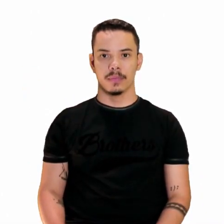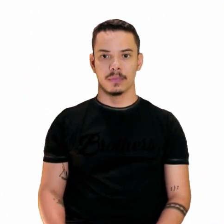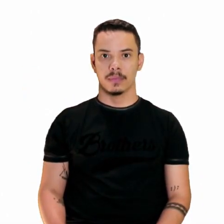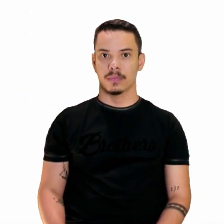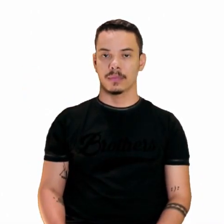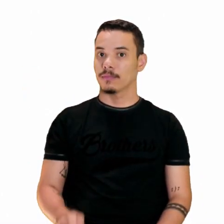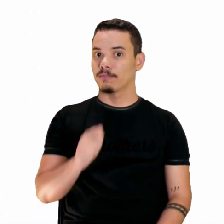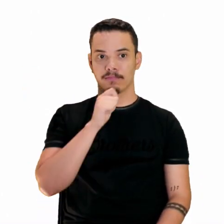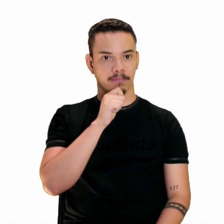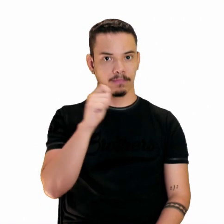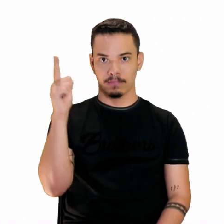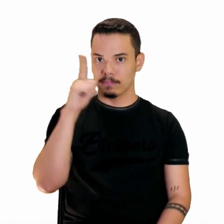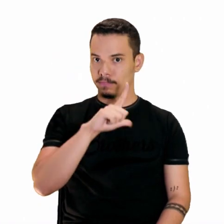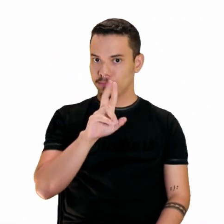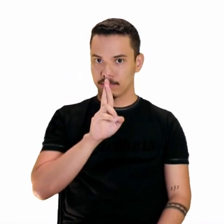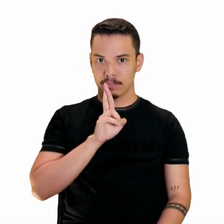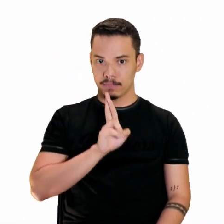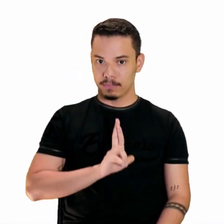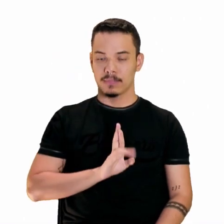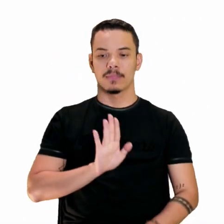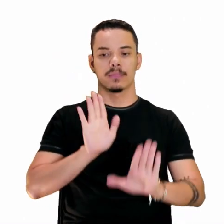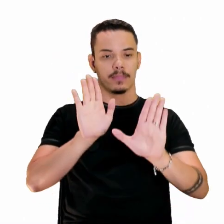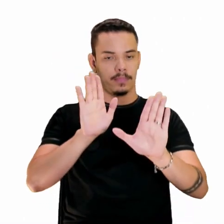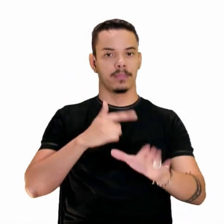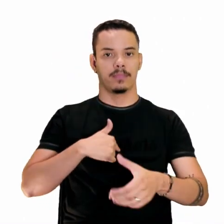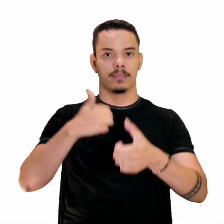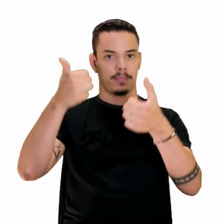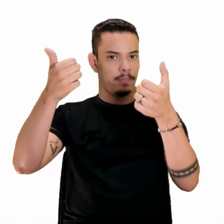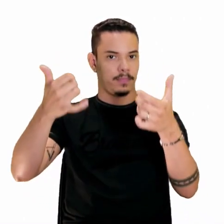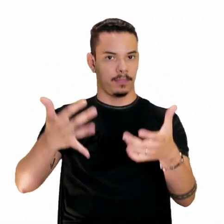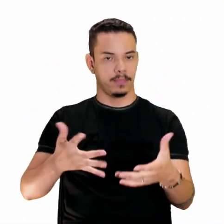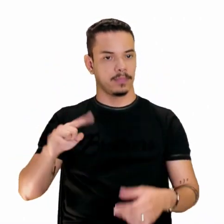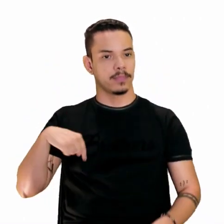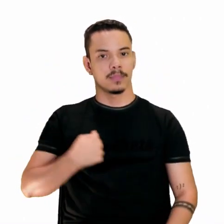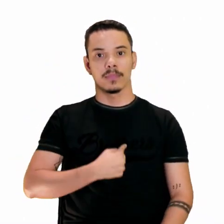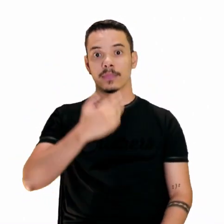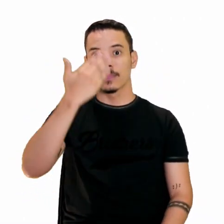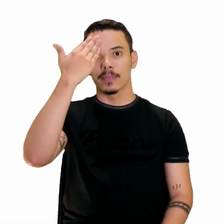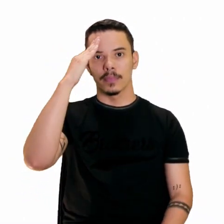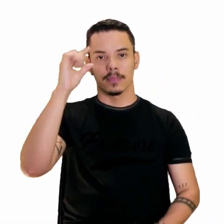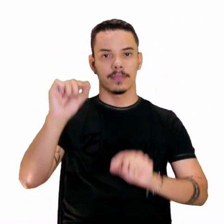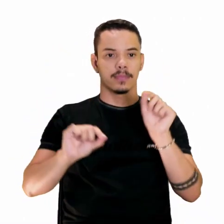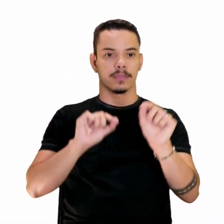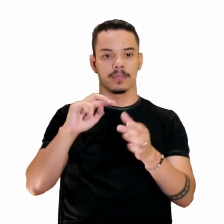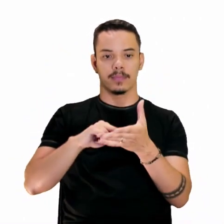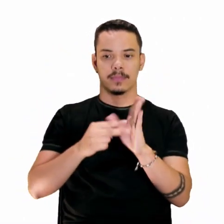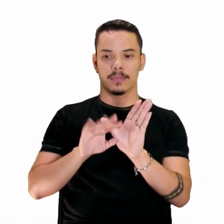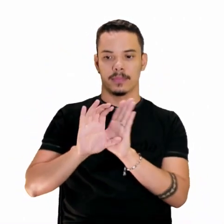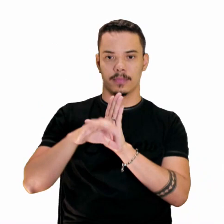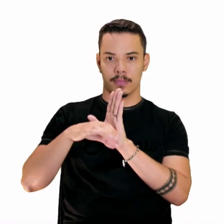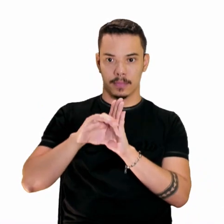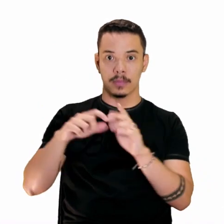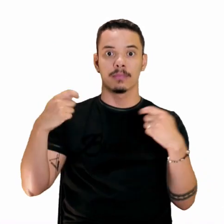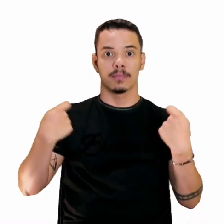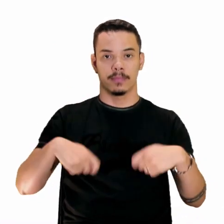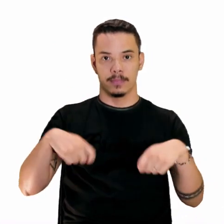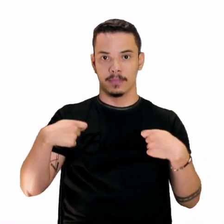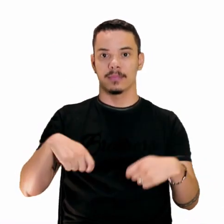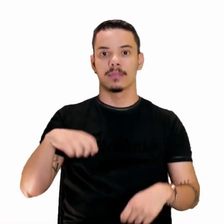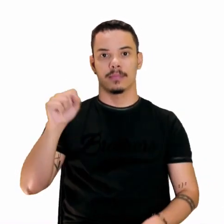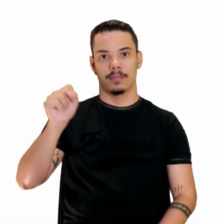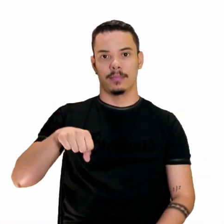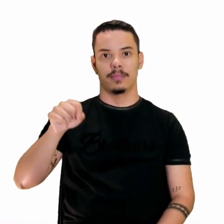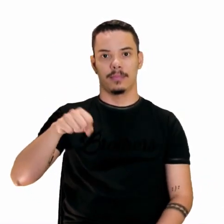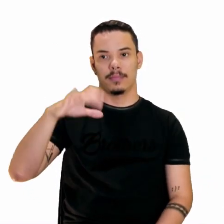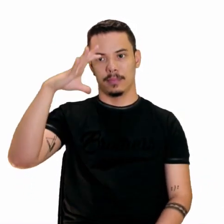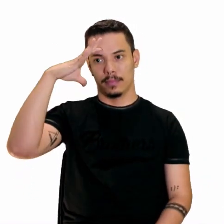ainda não consegue responder. Pois vamos aqui, então, interpretar esse conceito. O precisa, sim, ser